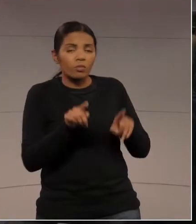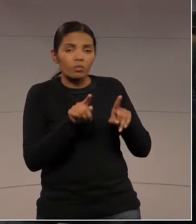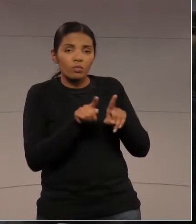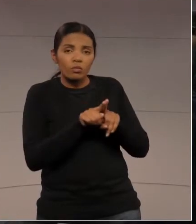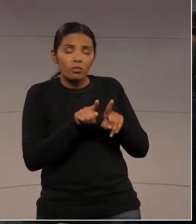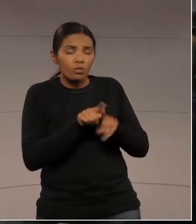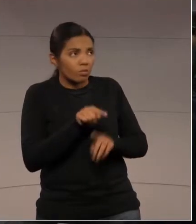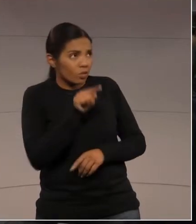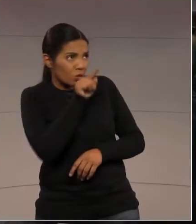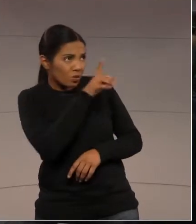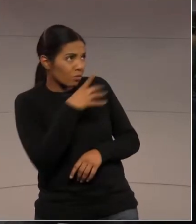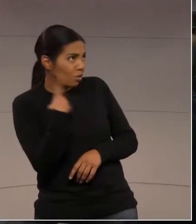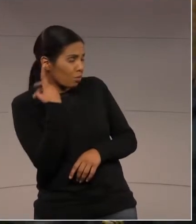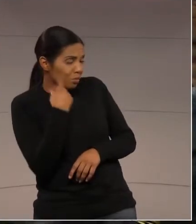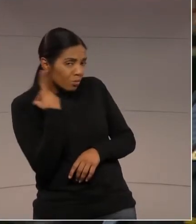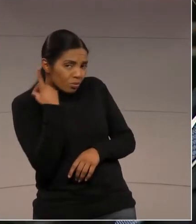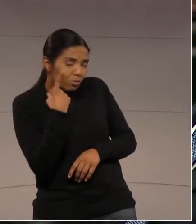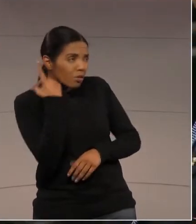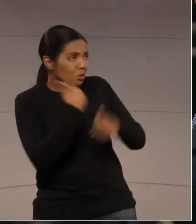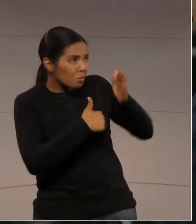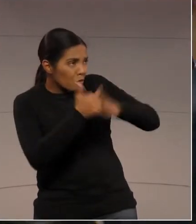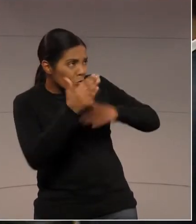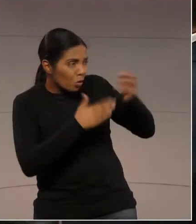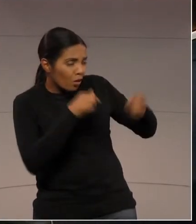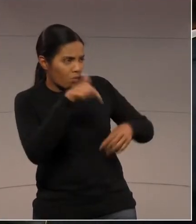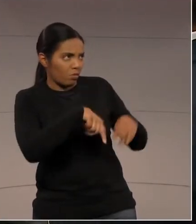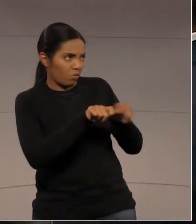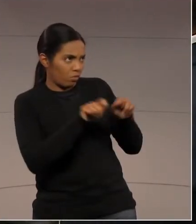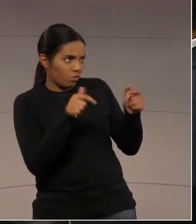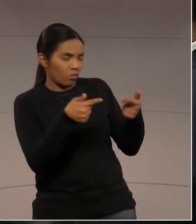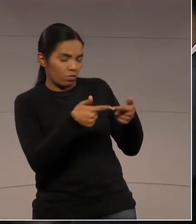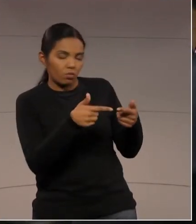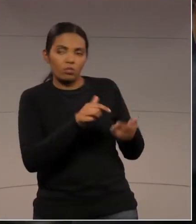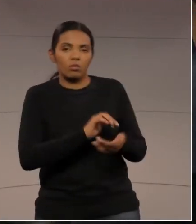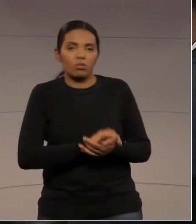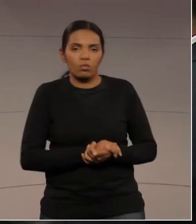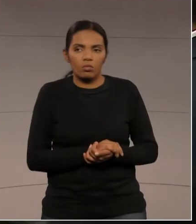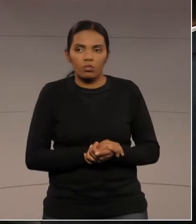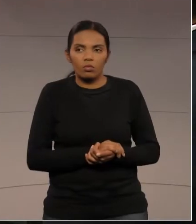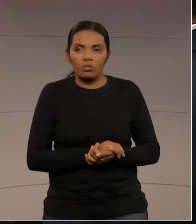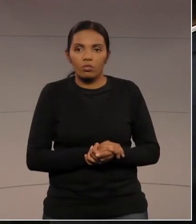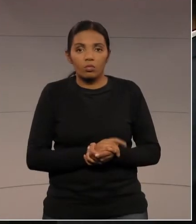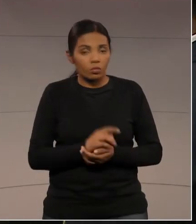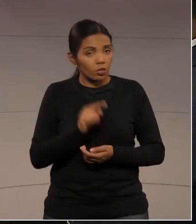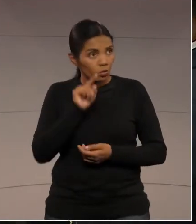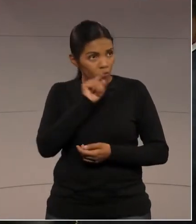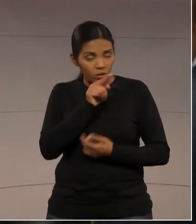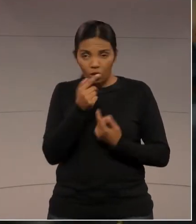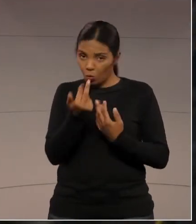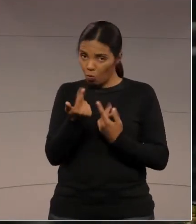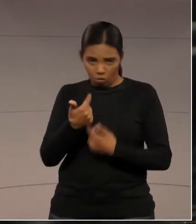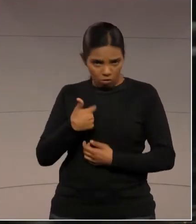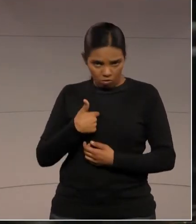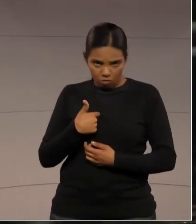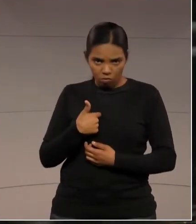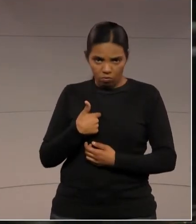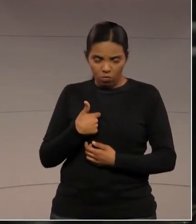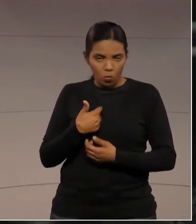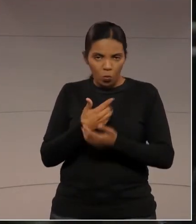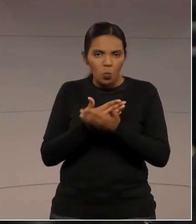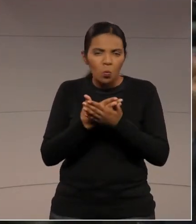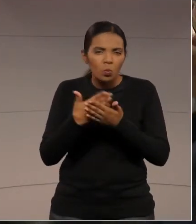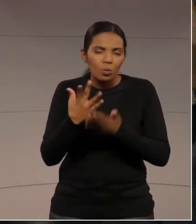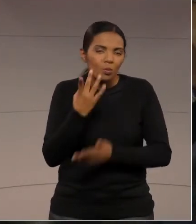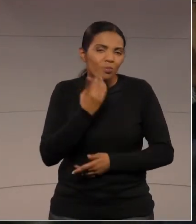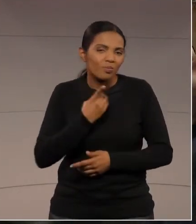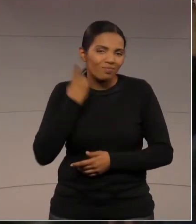deputado, a posicionamento que o senhor tem aqui dentro dessa casa. Bom, o senhor como eu, não entramos na carreira política